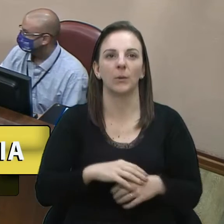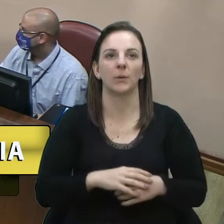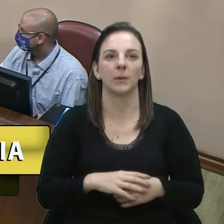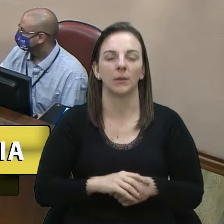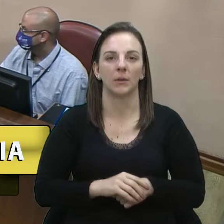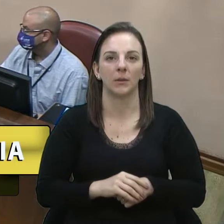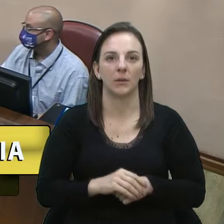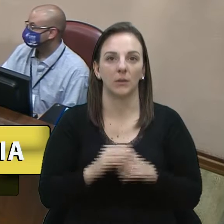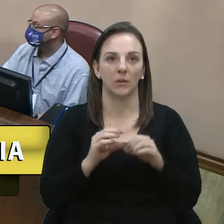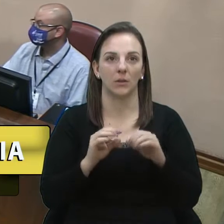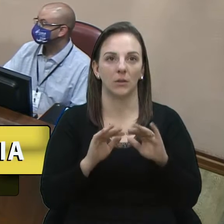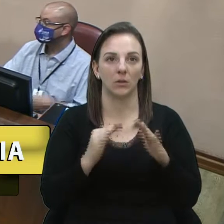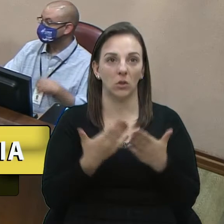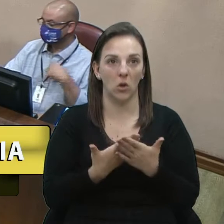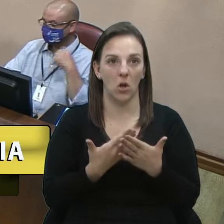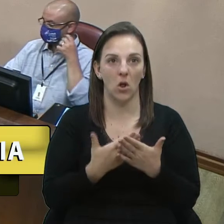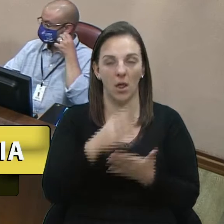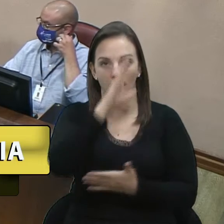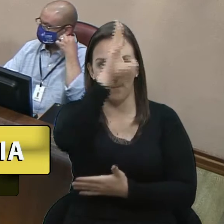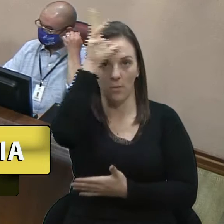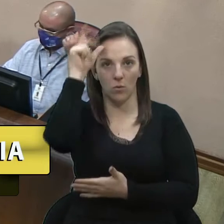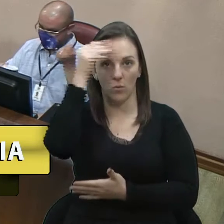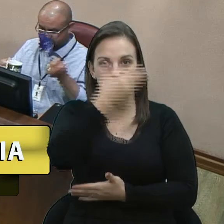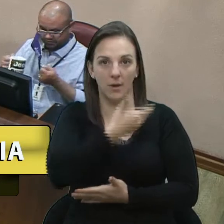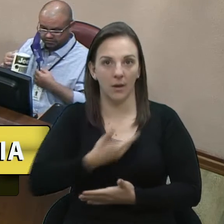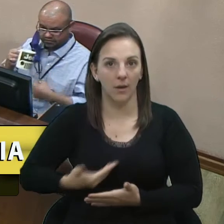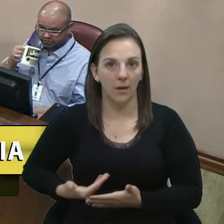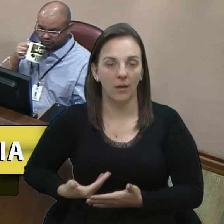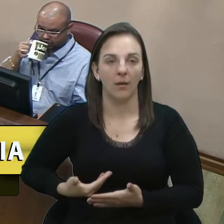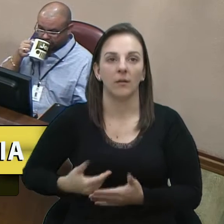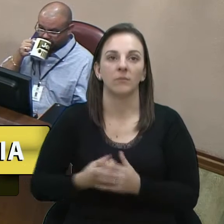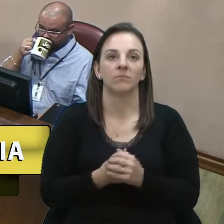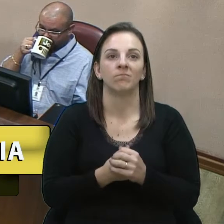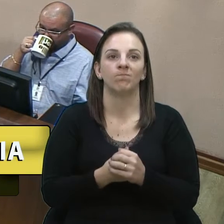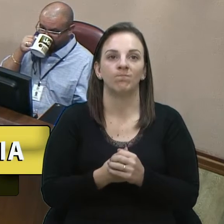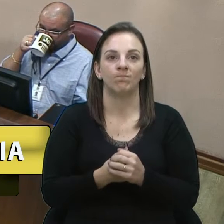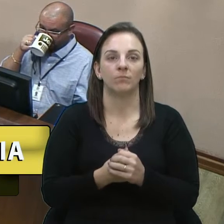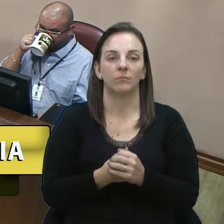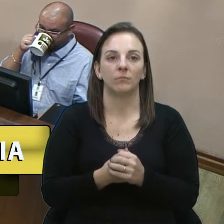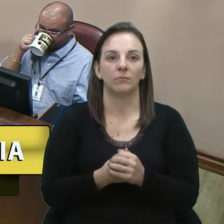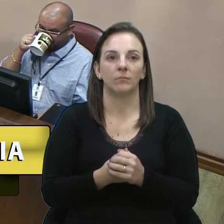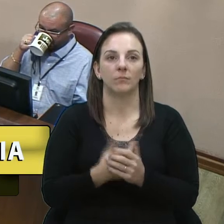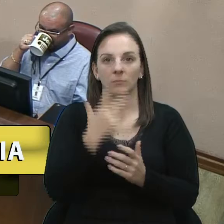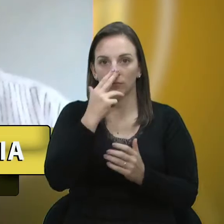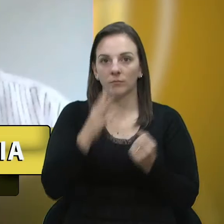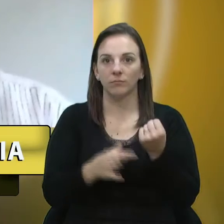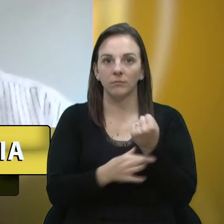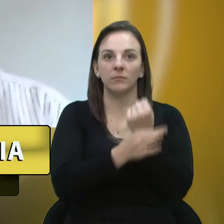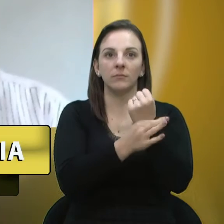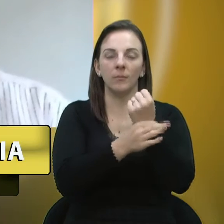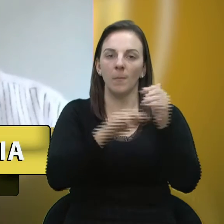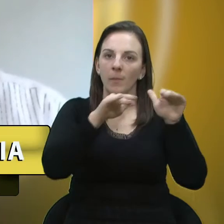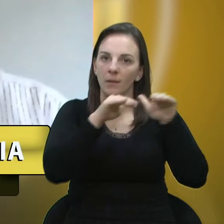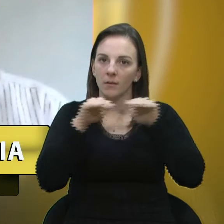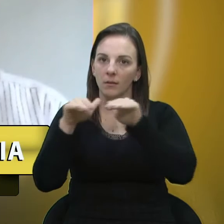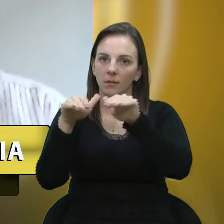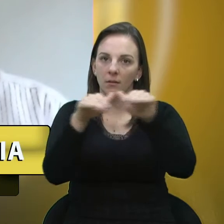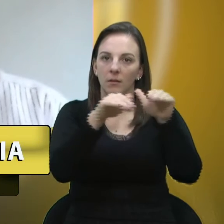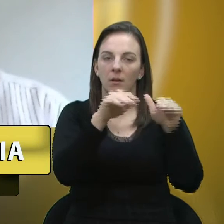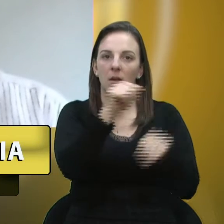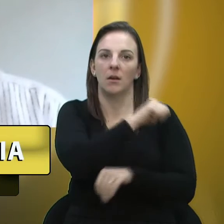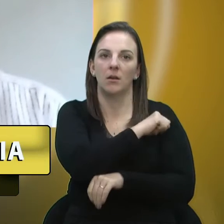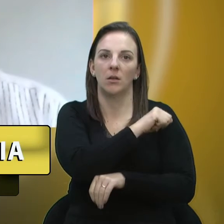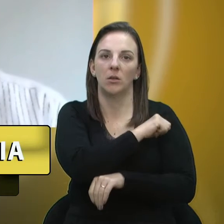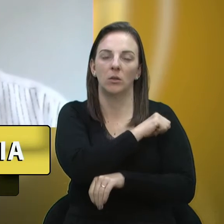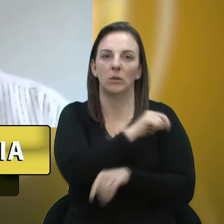escola pública, que garante equidade, que garante caráter redistributivo entre os diferentes